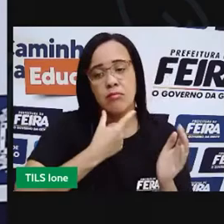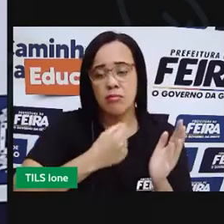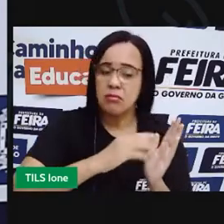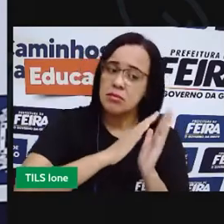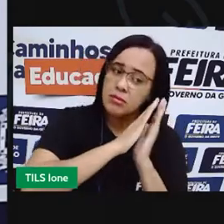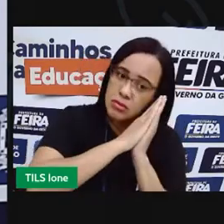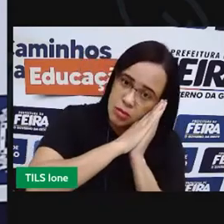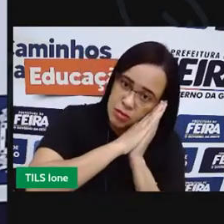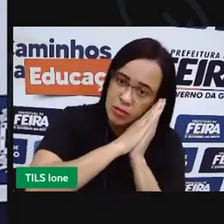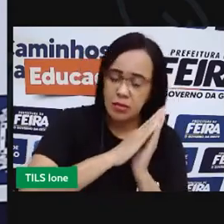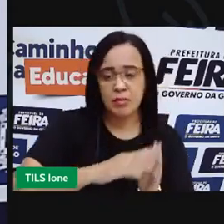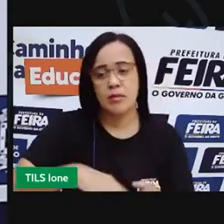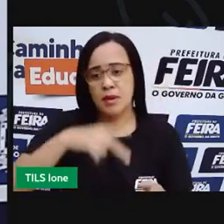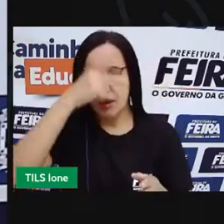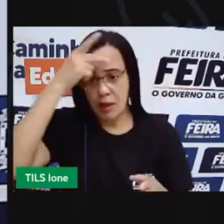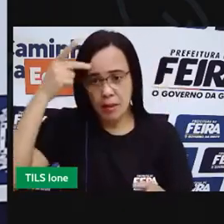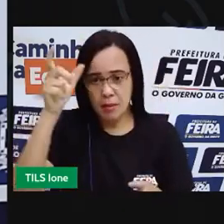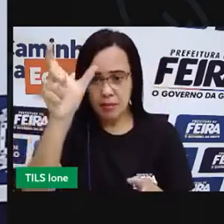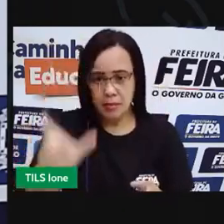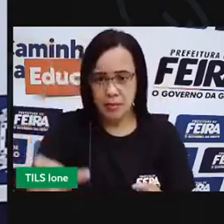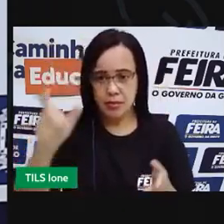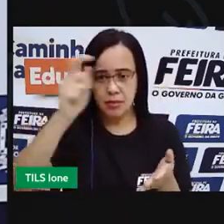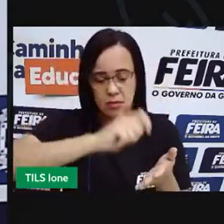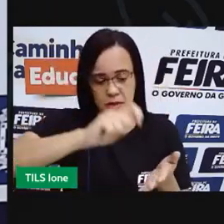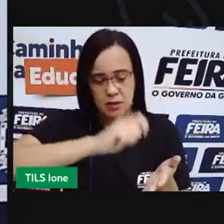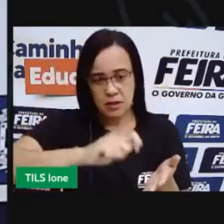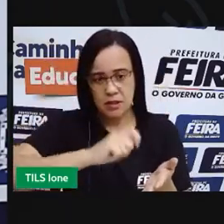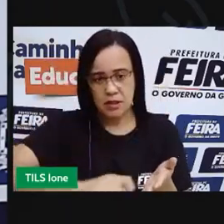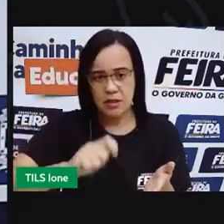Quem escreveu ele foi a Laura Gera.